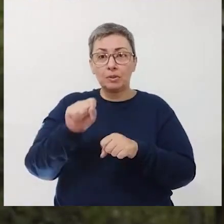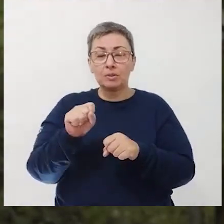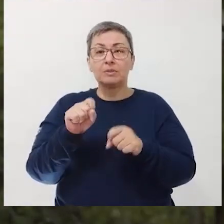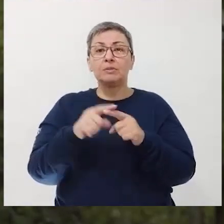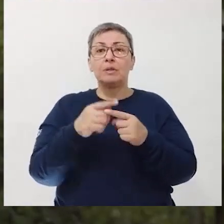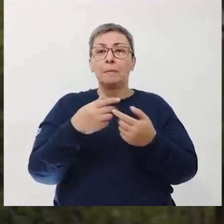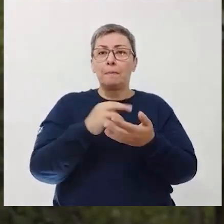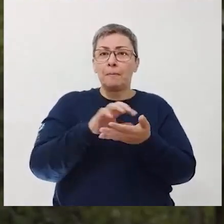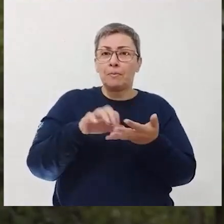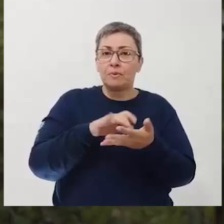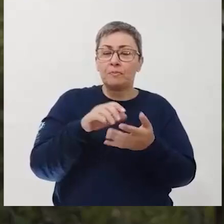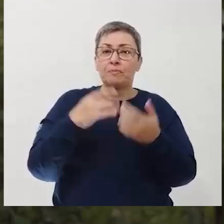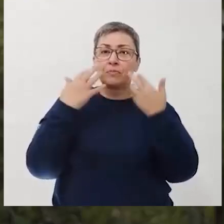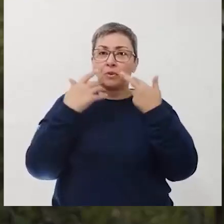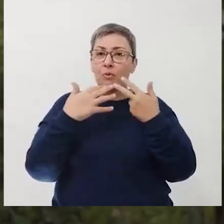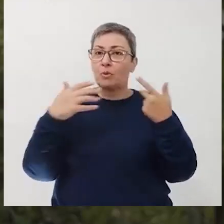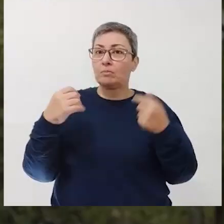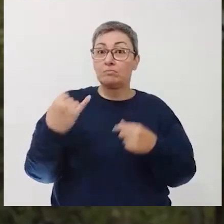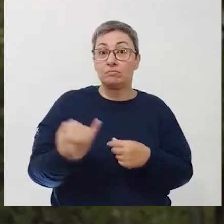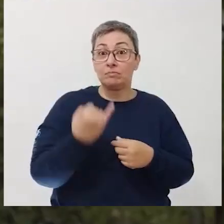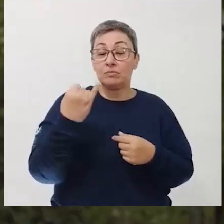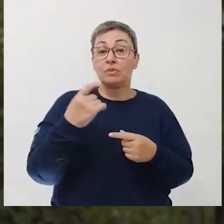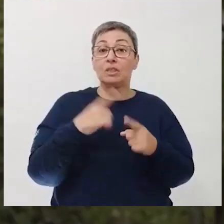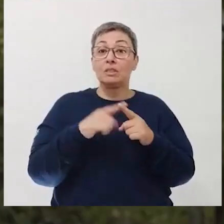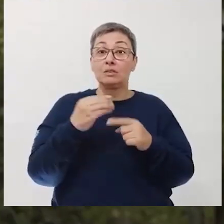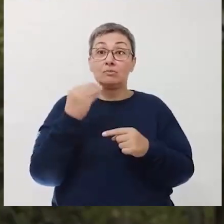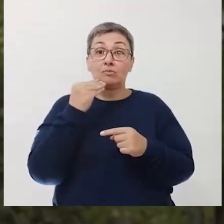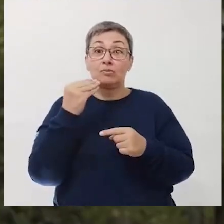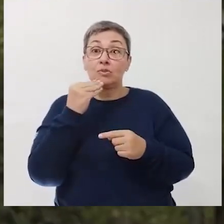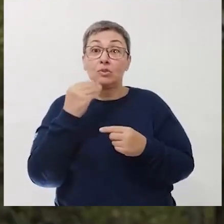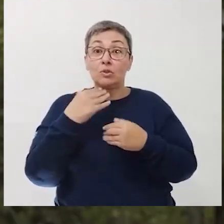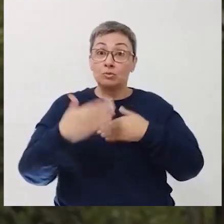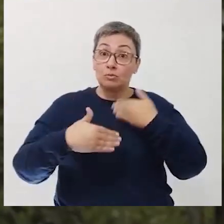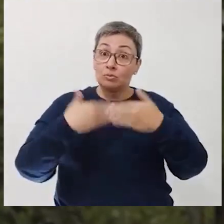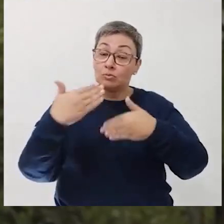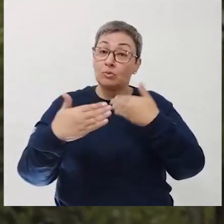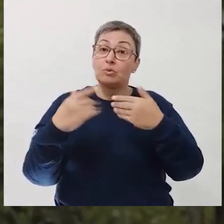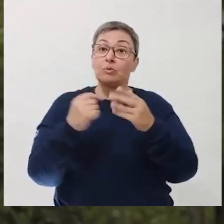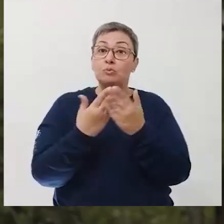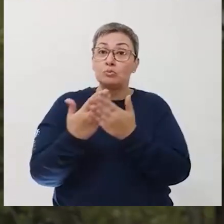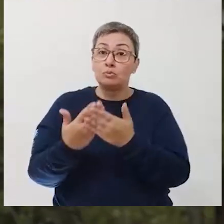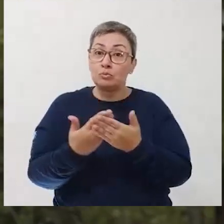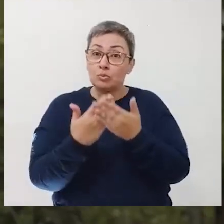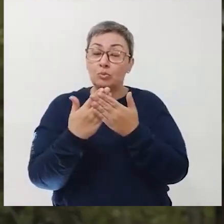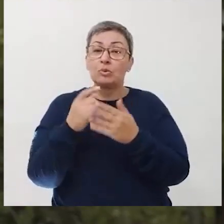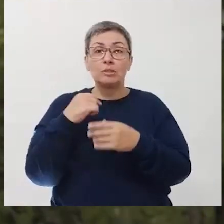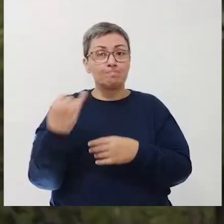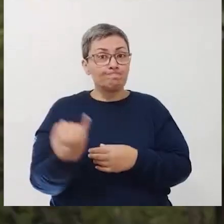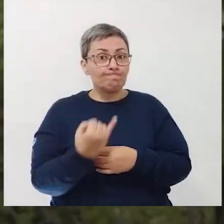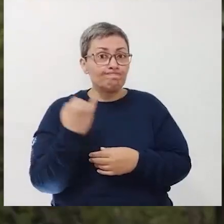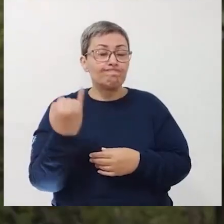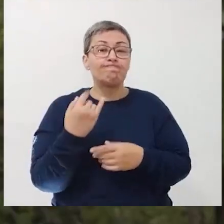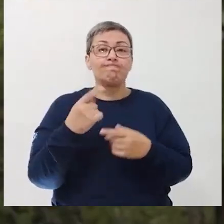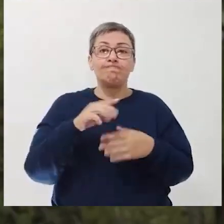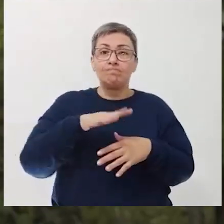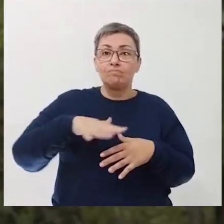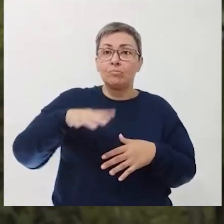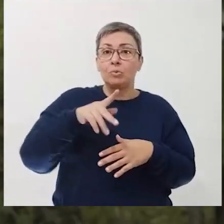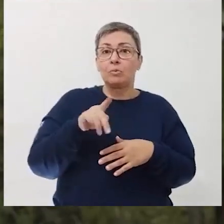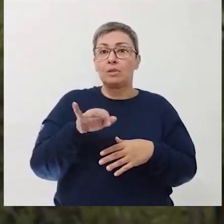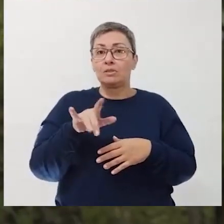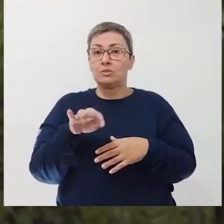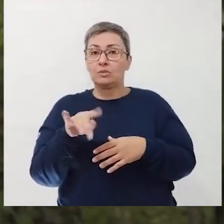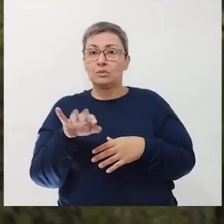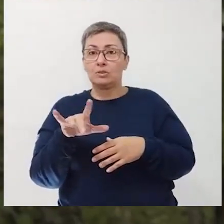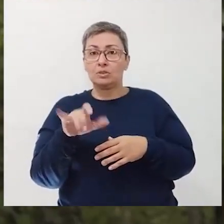Biodiversidade Animal. E qual que a relevância disso? Então ele teve a oportunidade de desenvolver um estudo, que é super importante, no